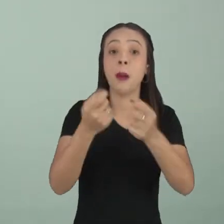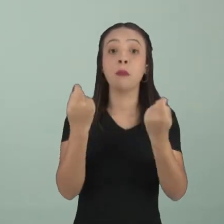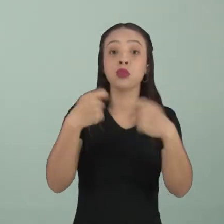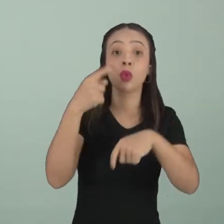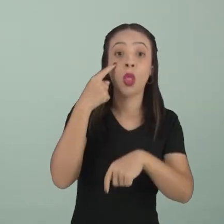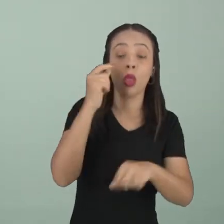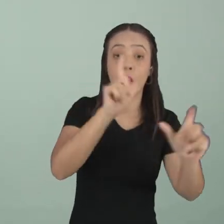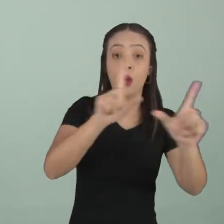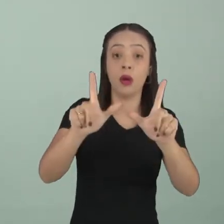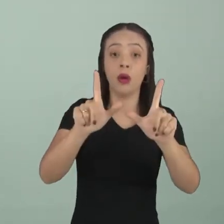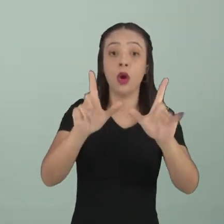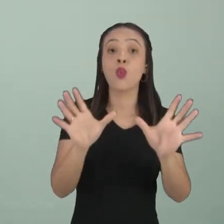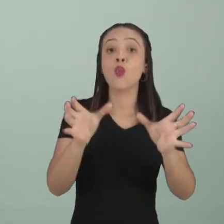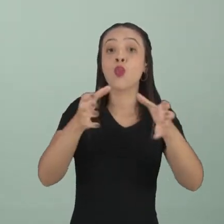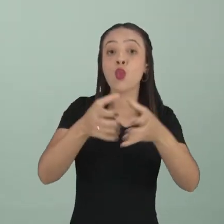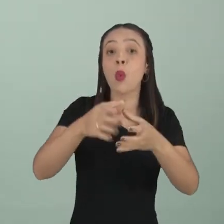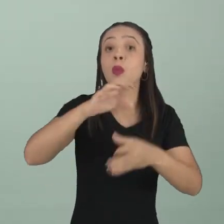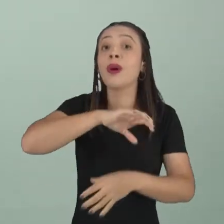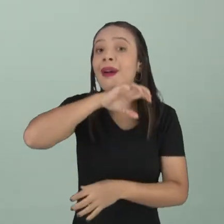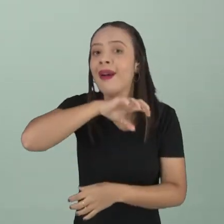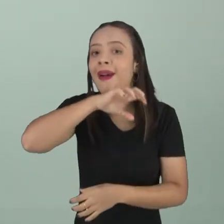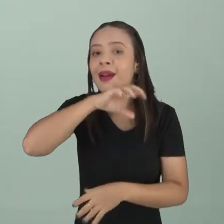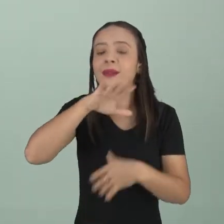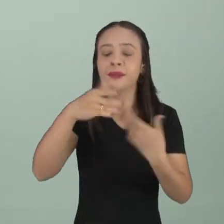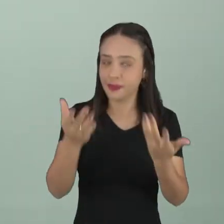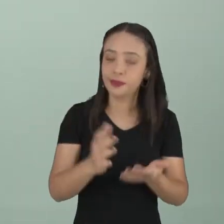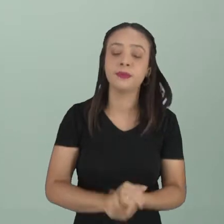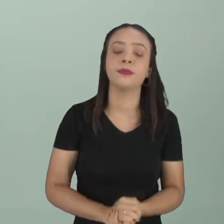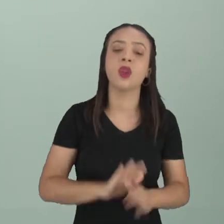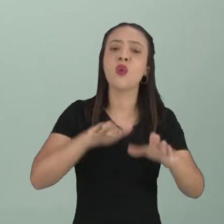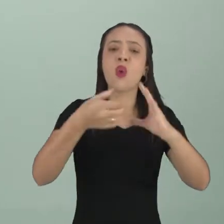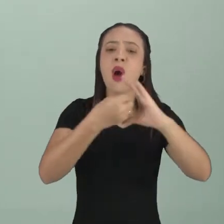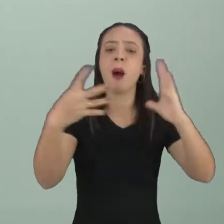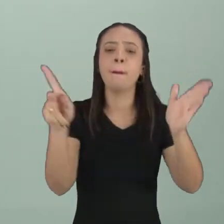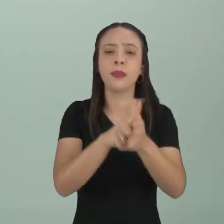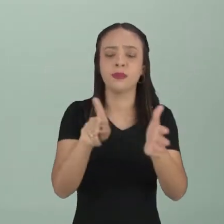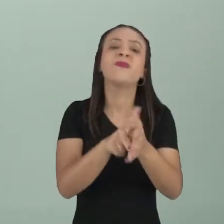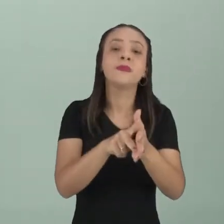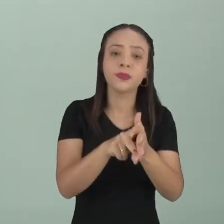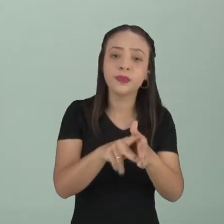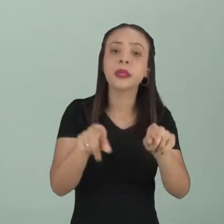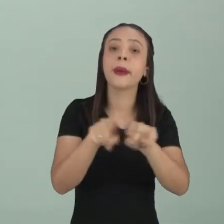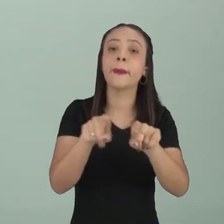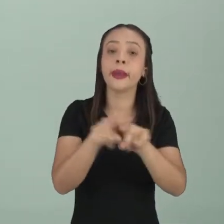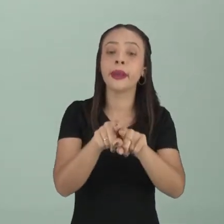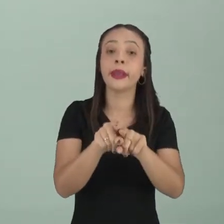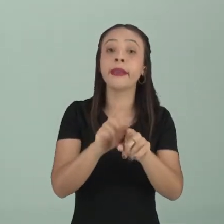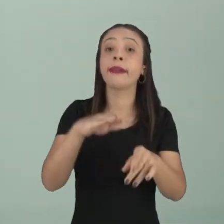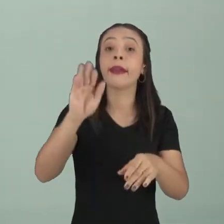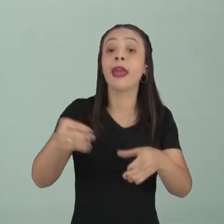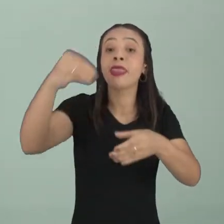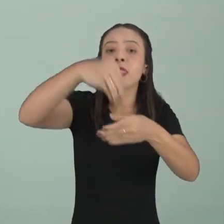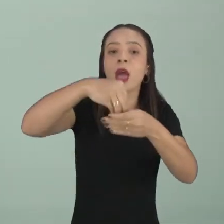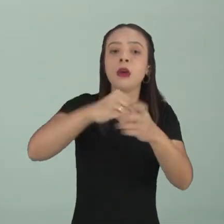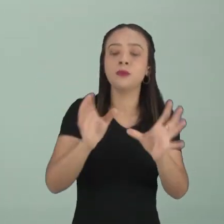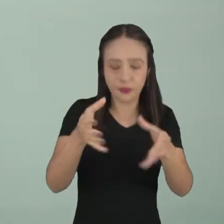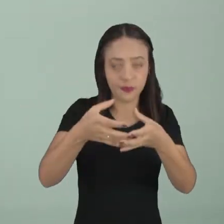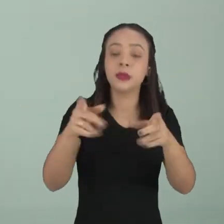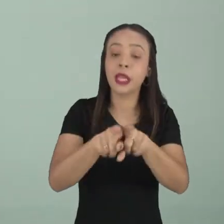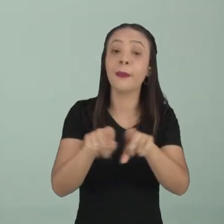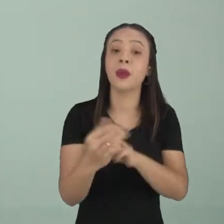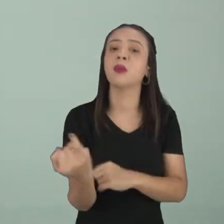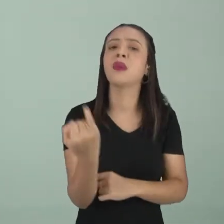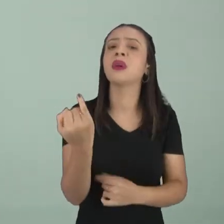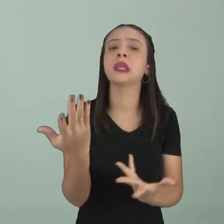vocês podem ver na telinha, o reino animal. Nós vamos ver quais são as características gerais desse reino, quem está dentro desse reino e qual é a